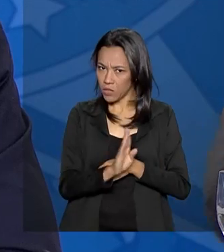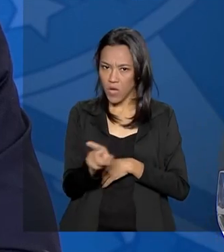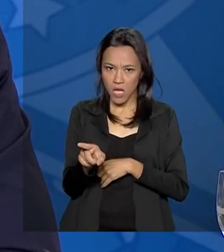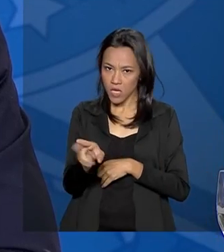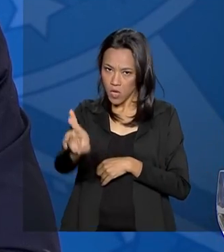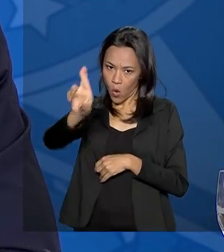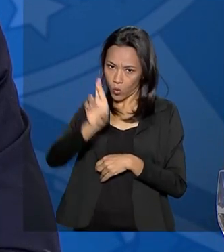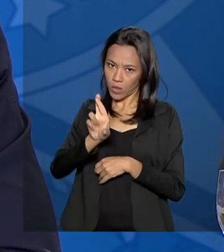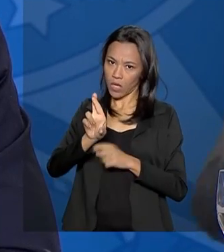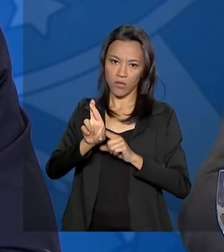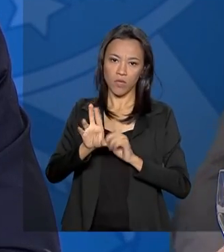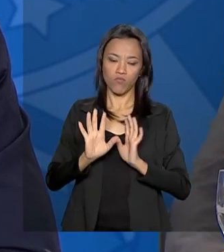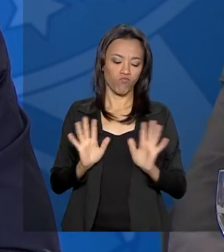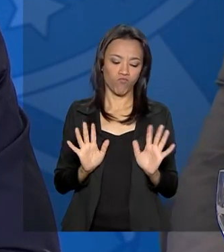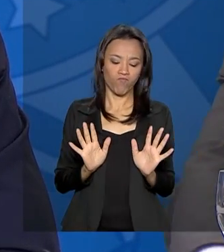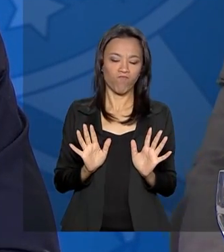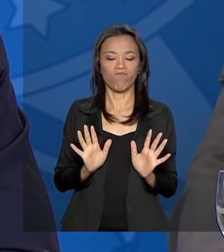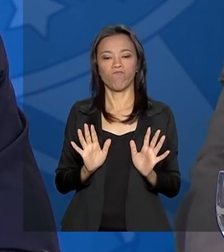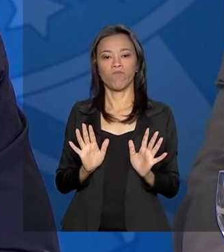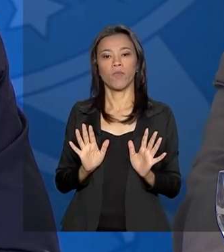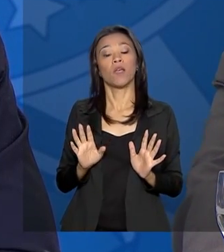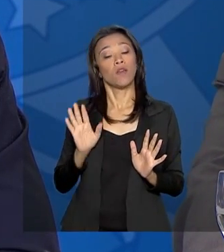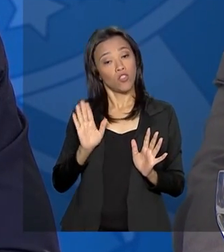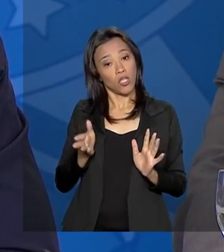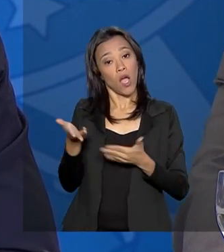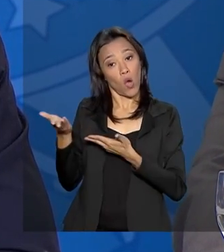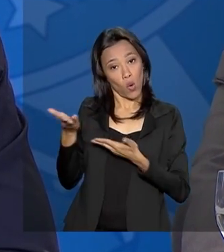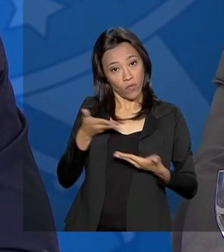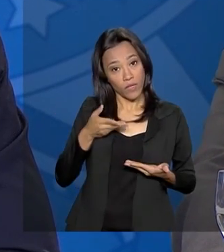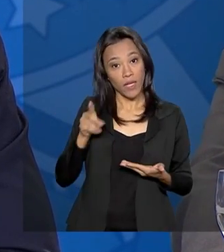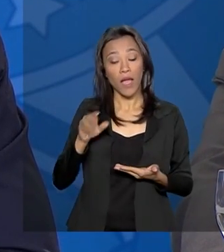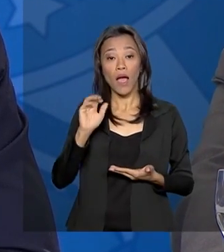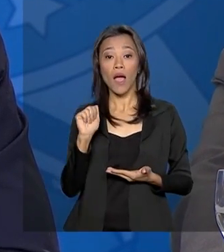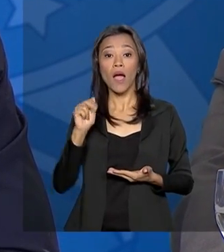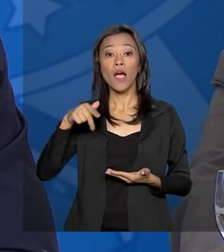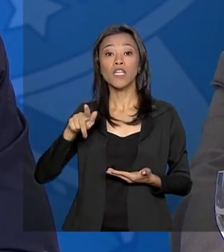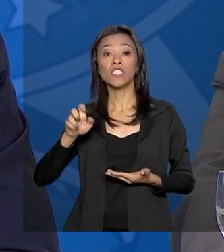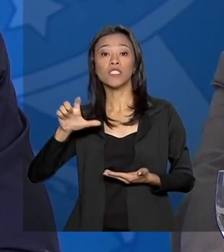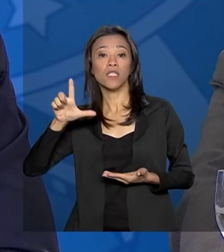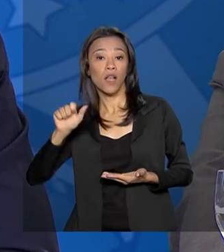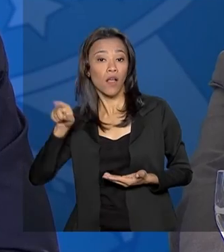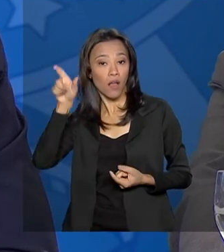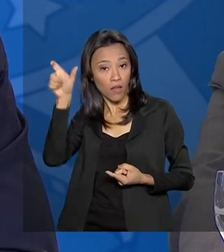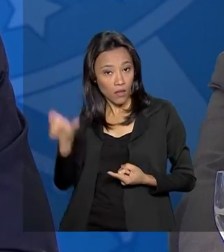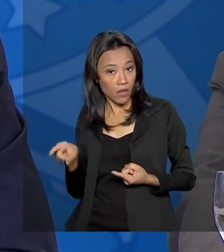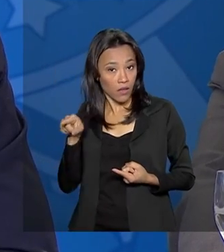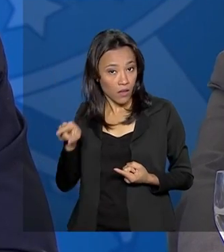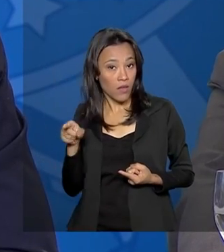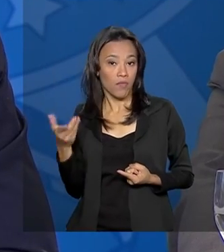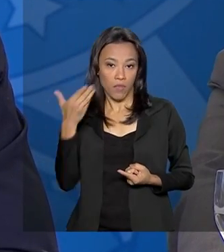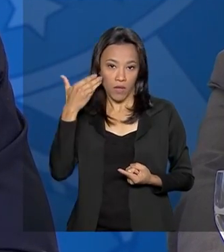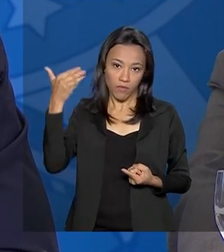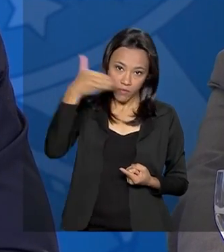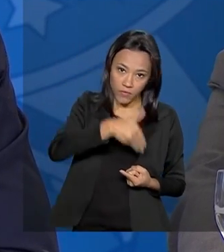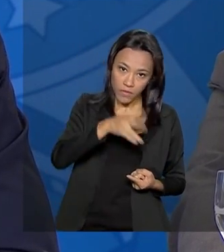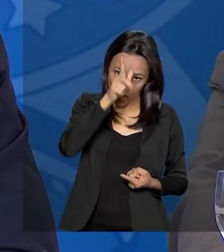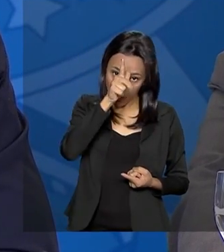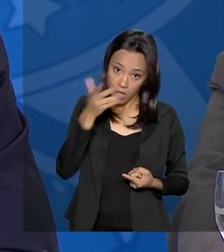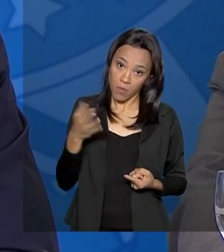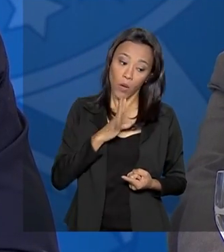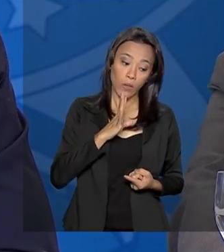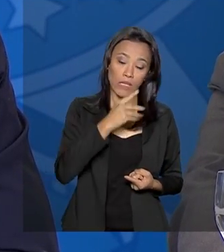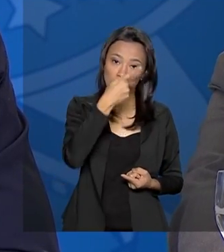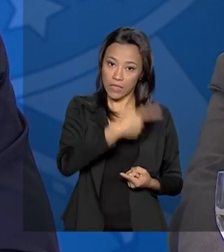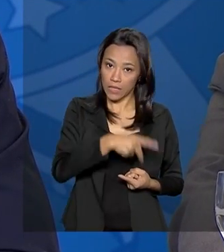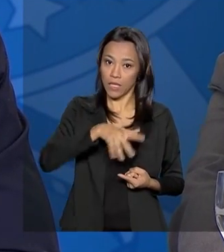autoridade. Convidei, inclusive, ele e Angela Merkel a sobrevoar a Amazônia. Se encontrasse num espaço entre